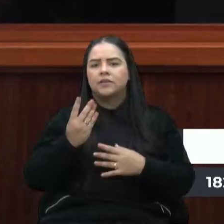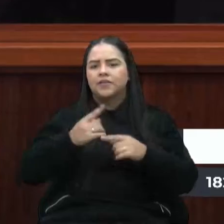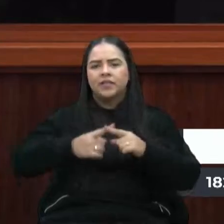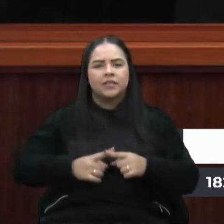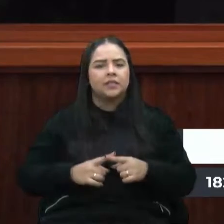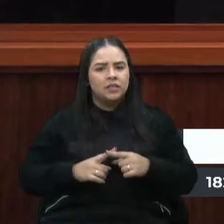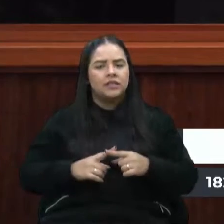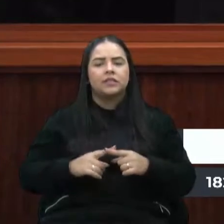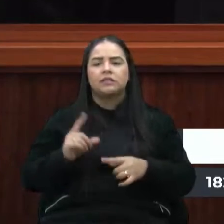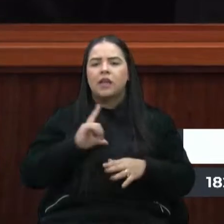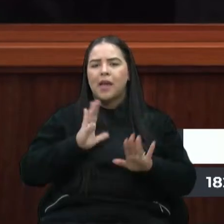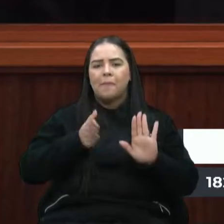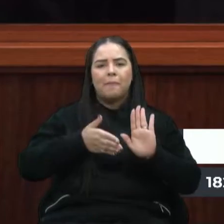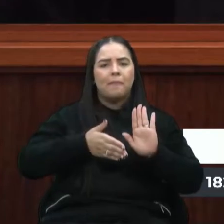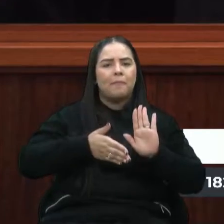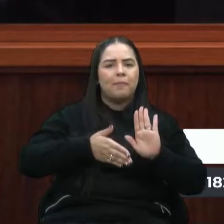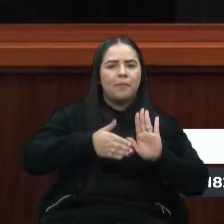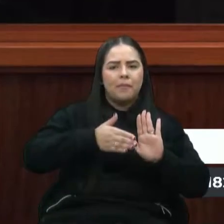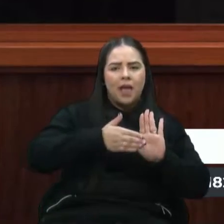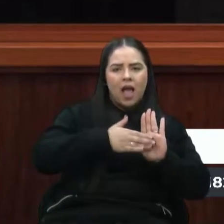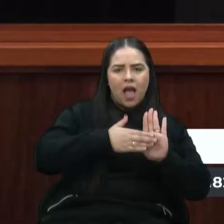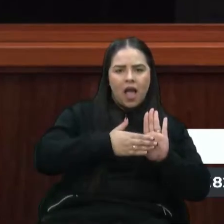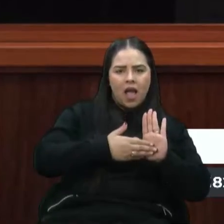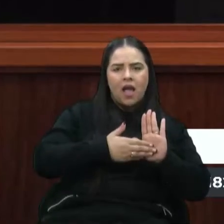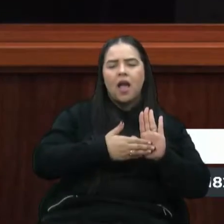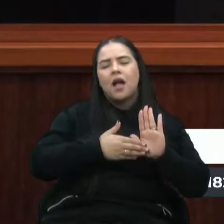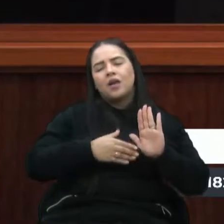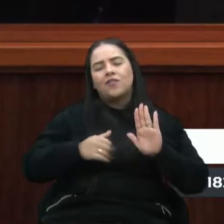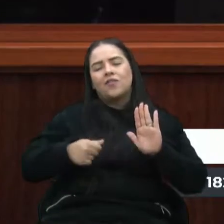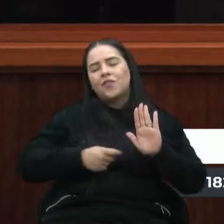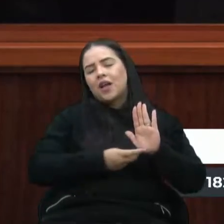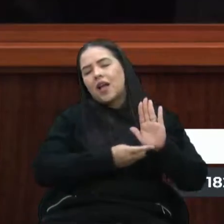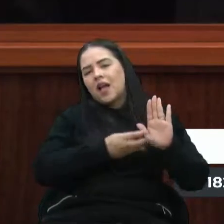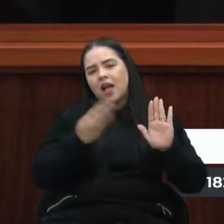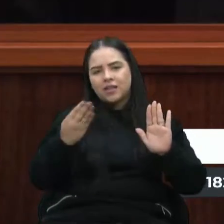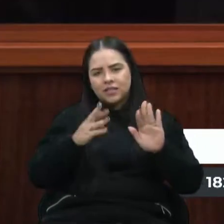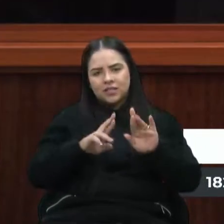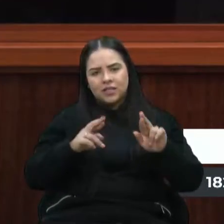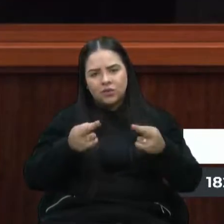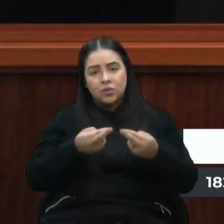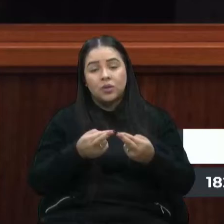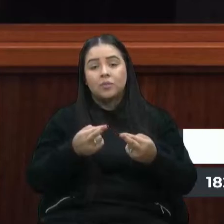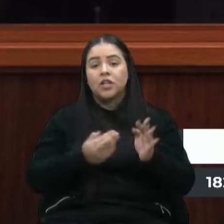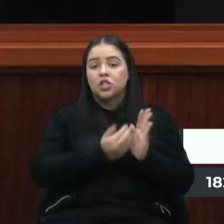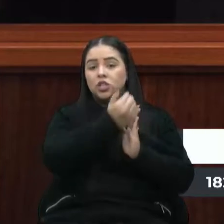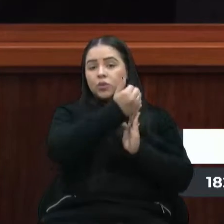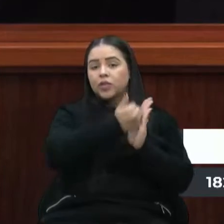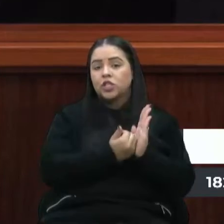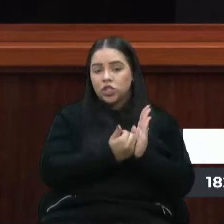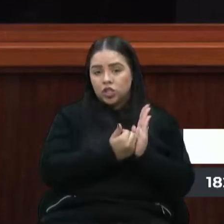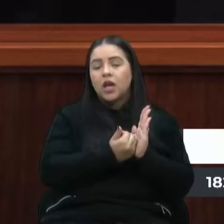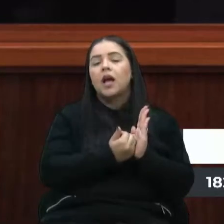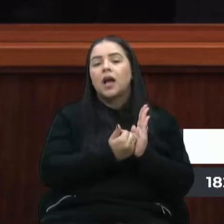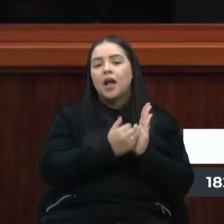várias sessões, a necessidade da diminuição do valor da passagem,